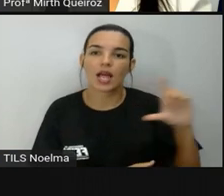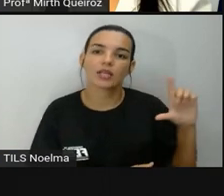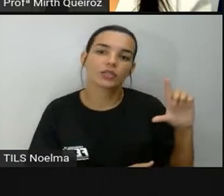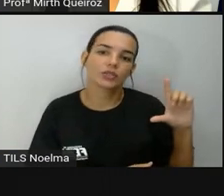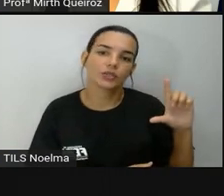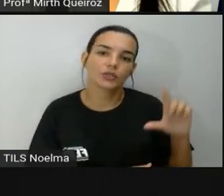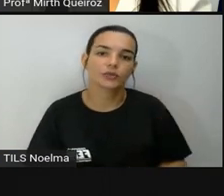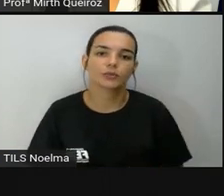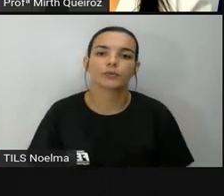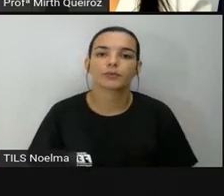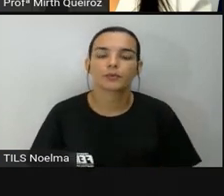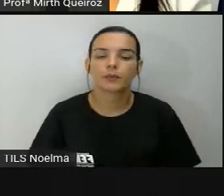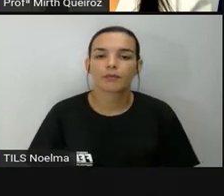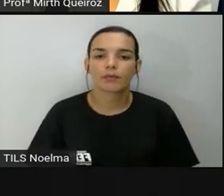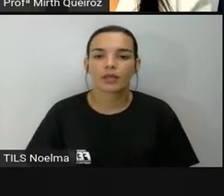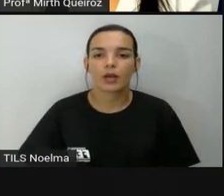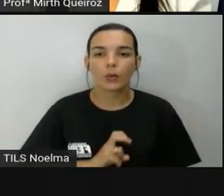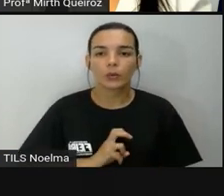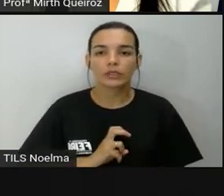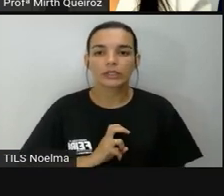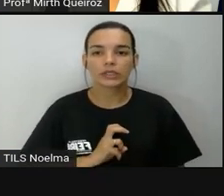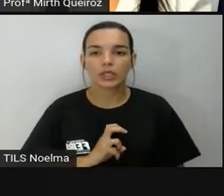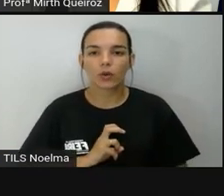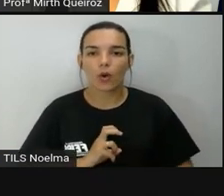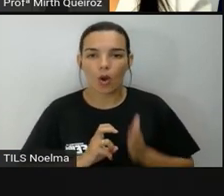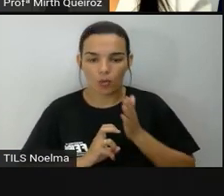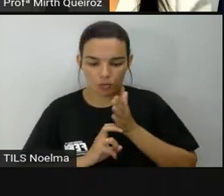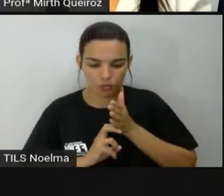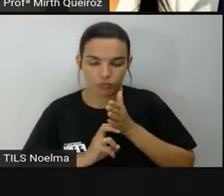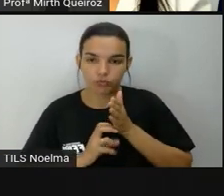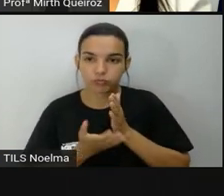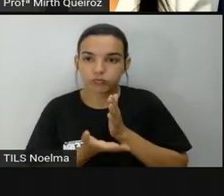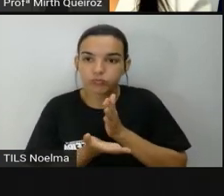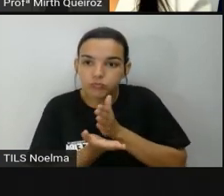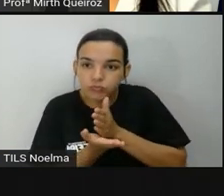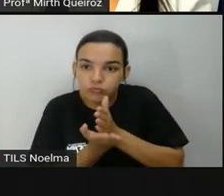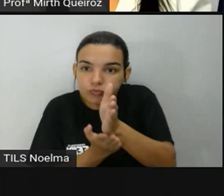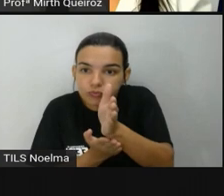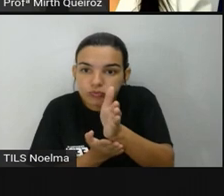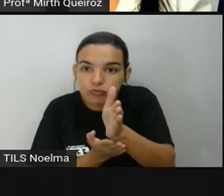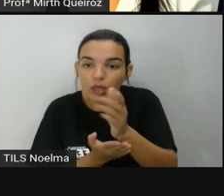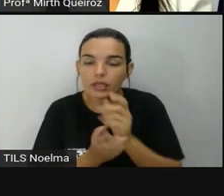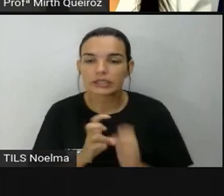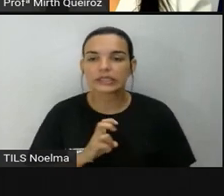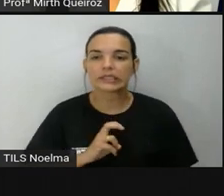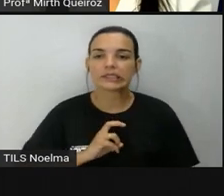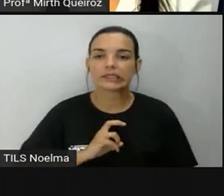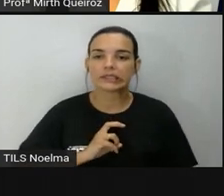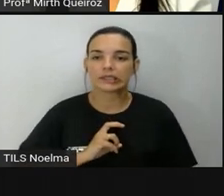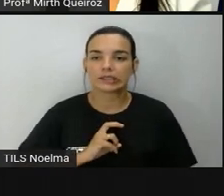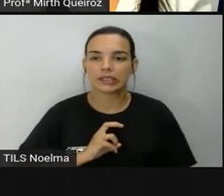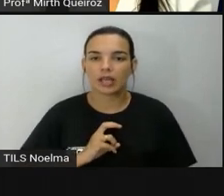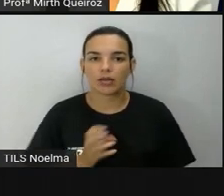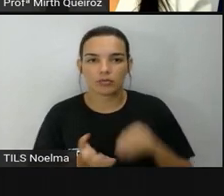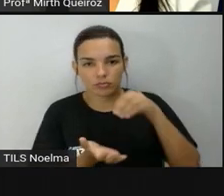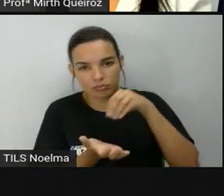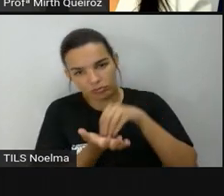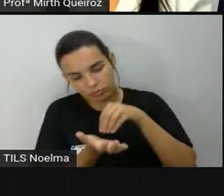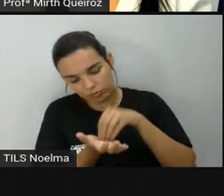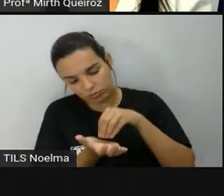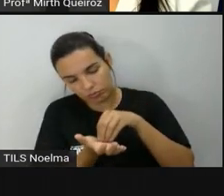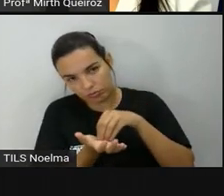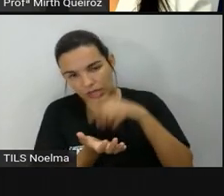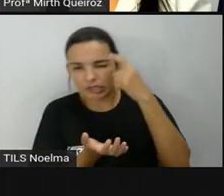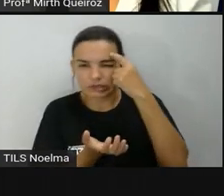número 5, ele jogou para qual direção? Vamos imaginar sempre esses jogadores no meio da rosa dos